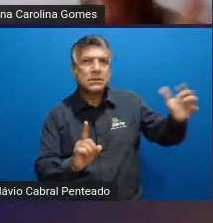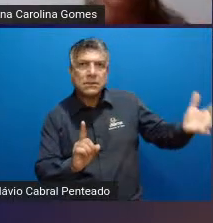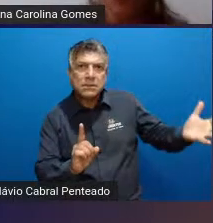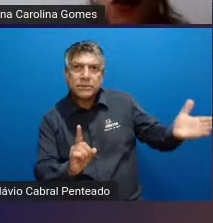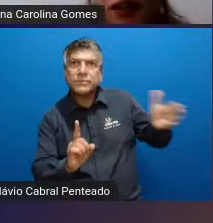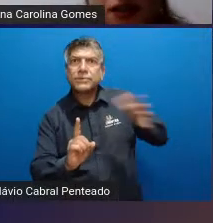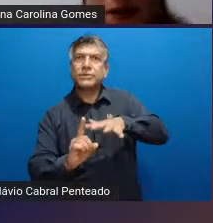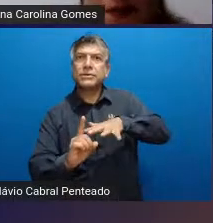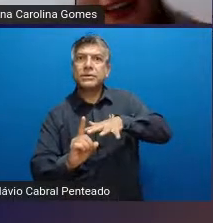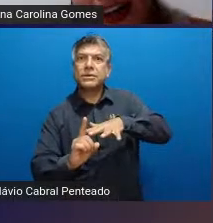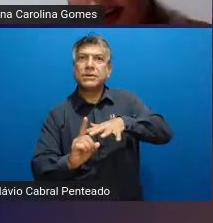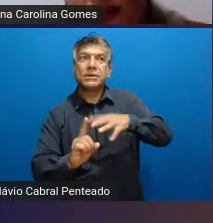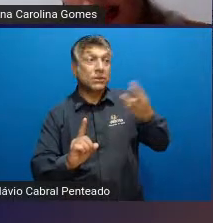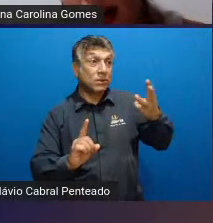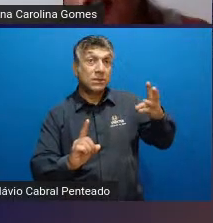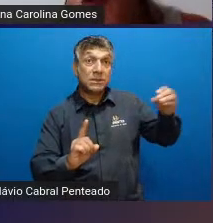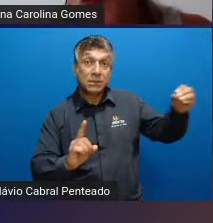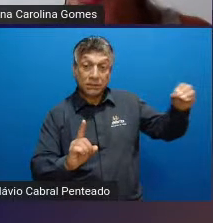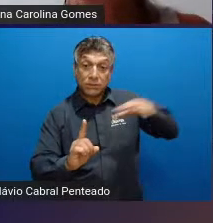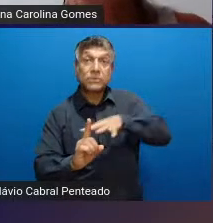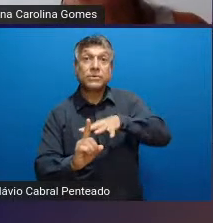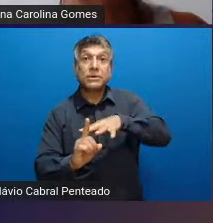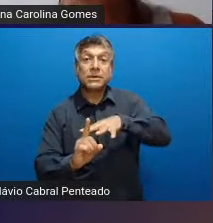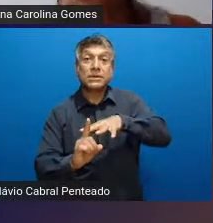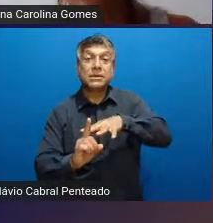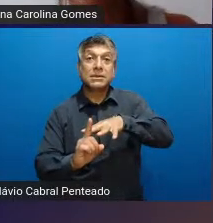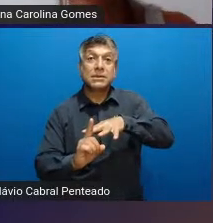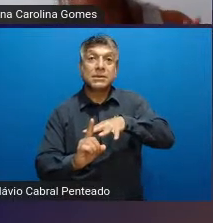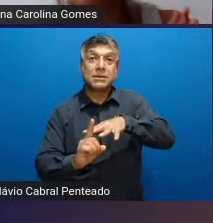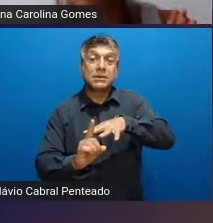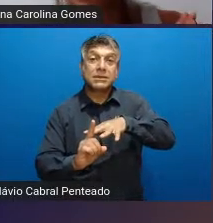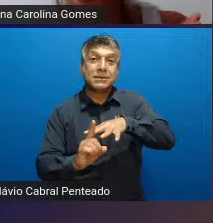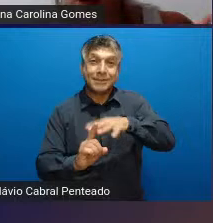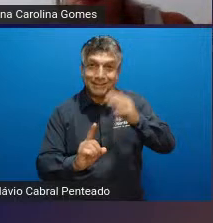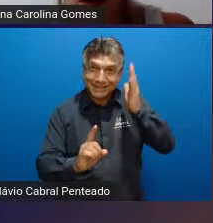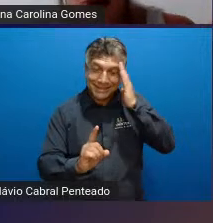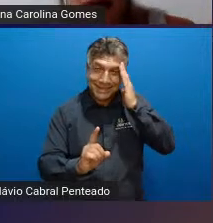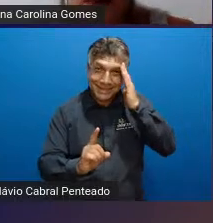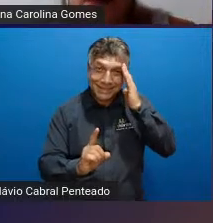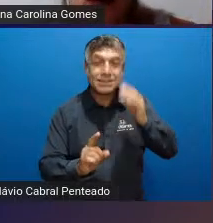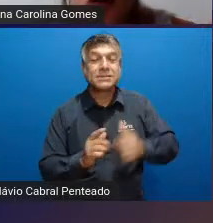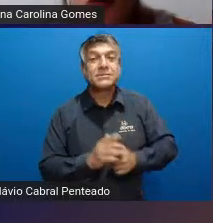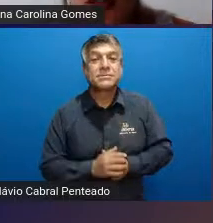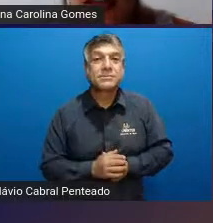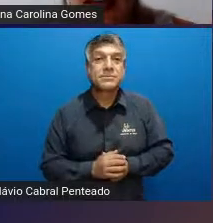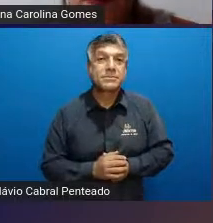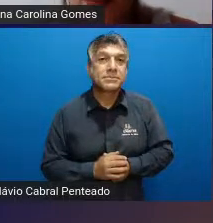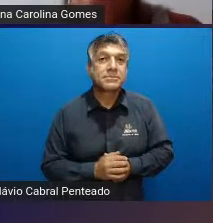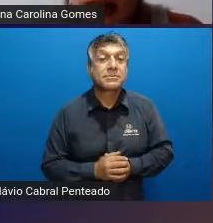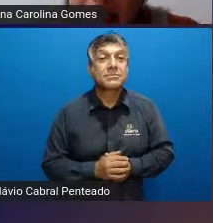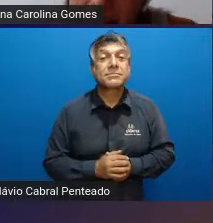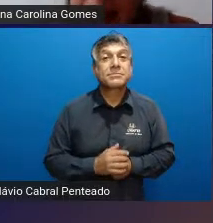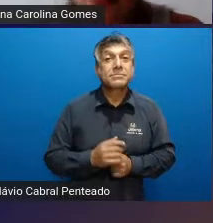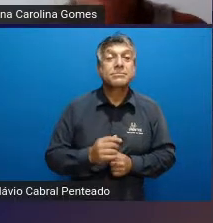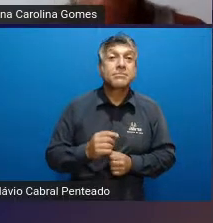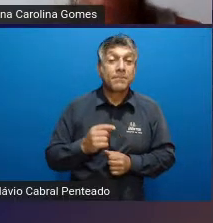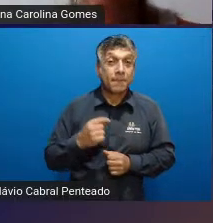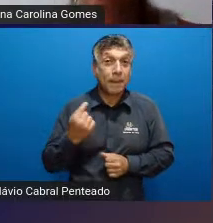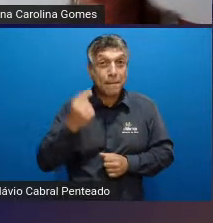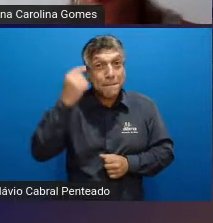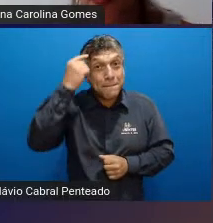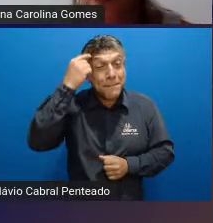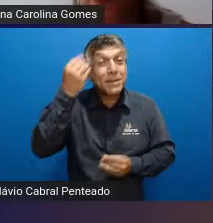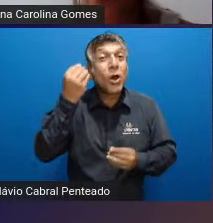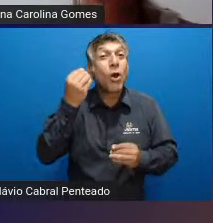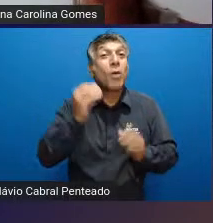adaptar ao autista naquela atividade que hoje ele vai fazer de inclusão especial né para a gente conseguir ampliar esse